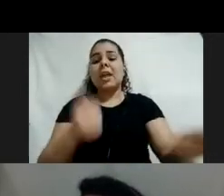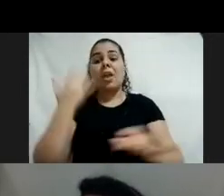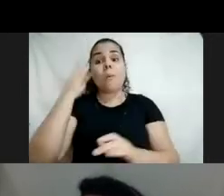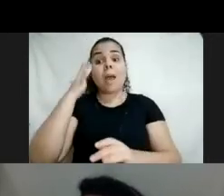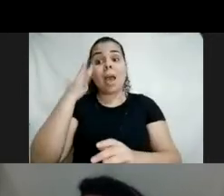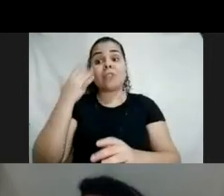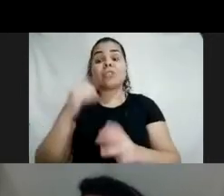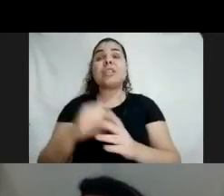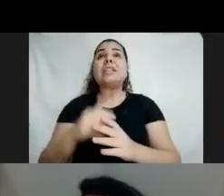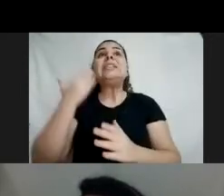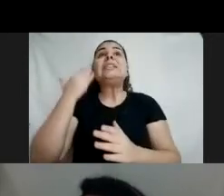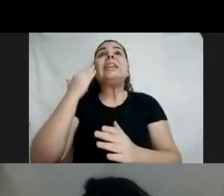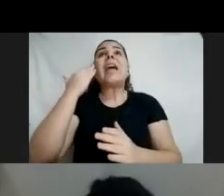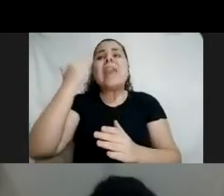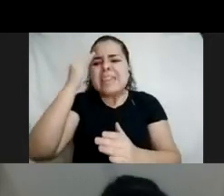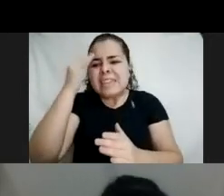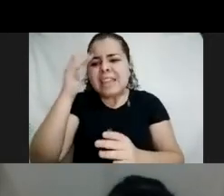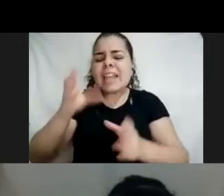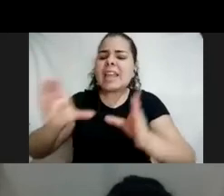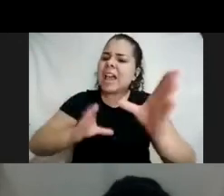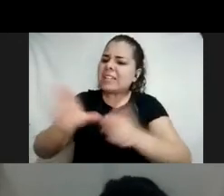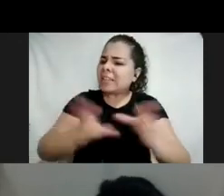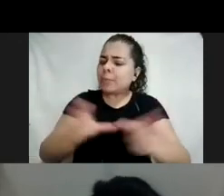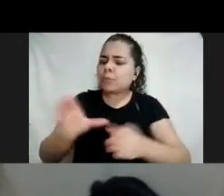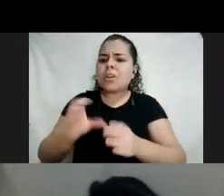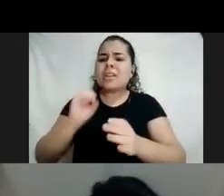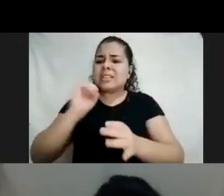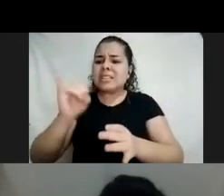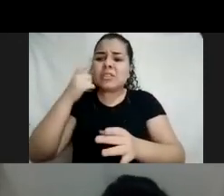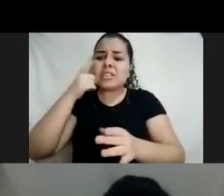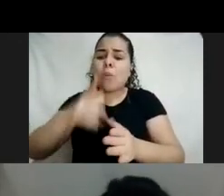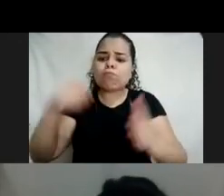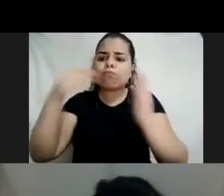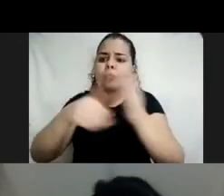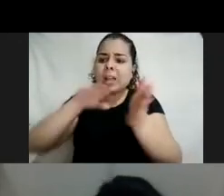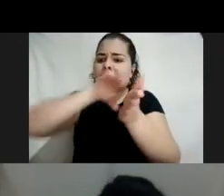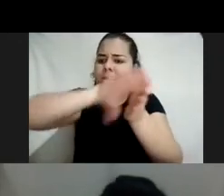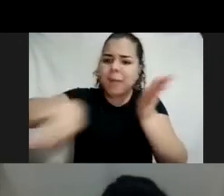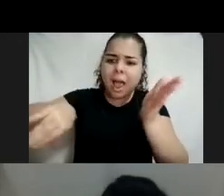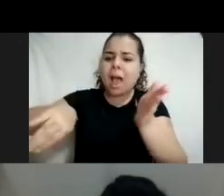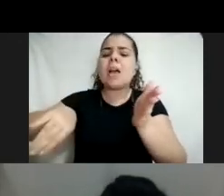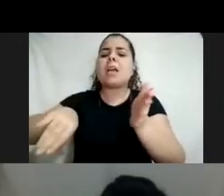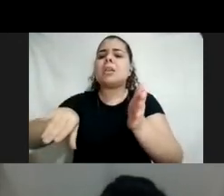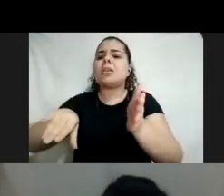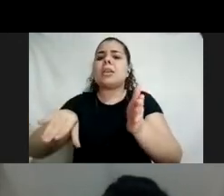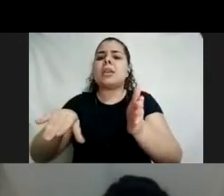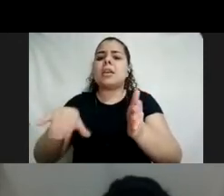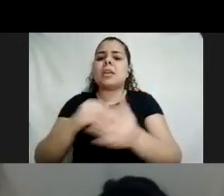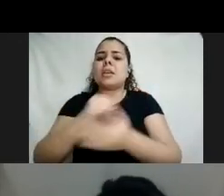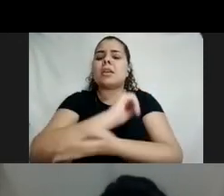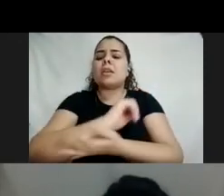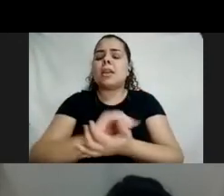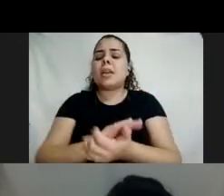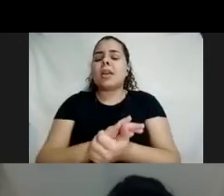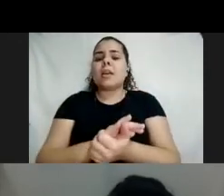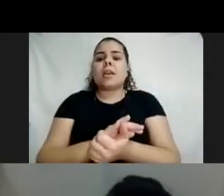que a acessibilidade é eliminar barreiras, né? Ela passa por tudo aquilo que a gente imagina,